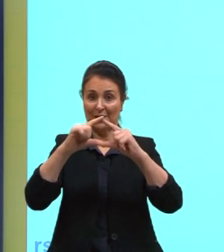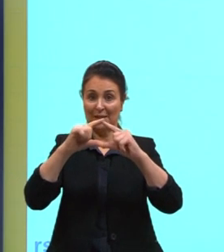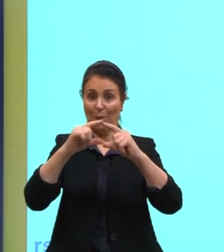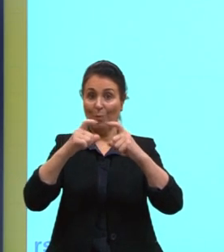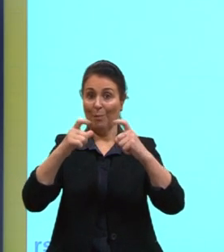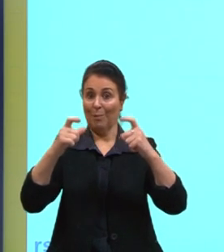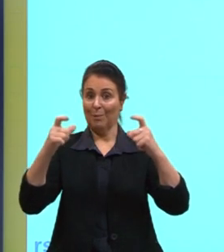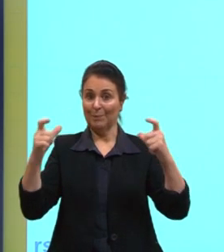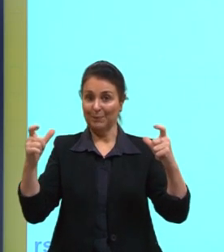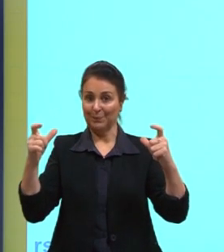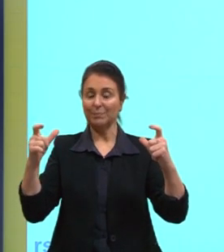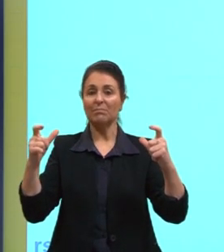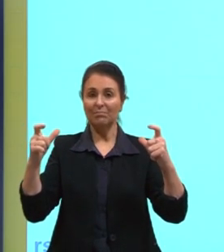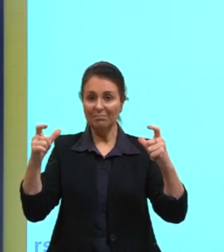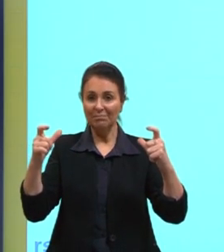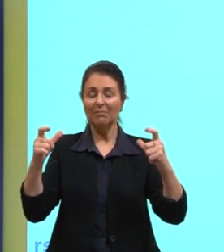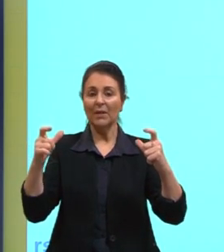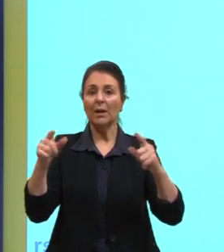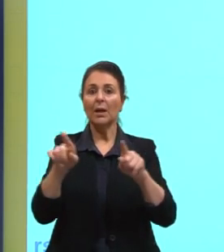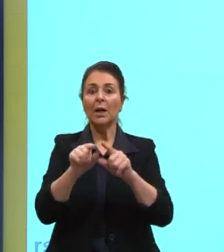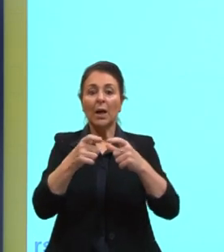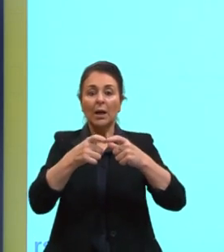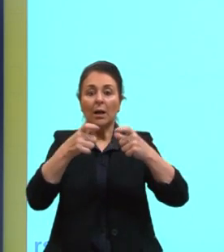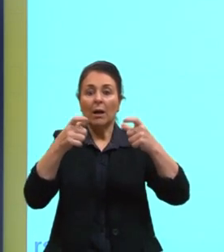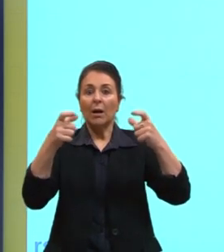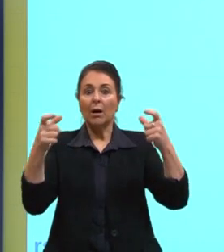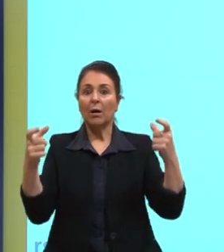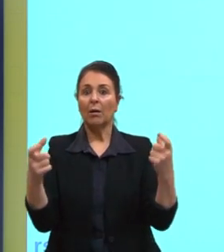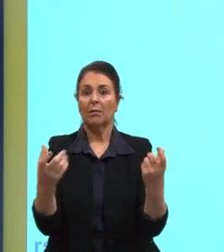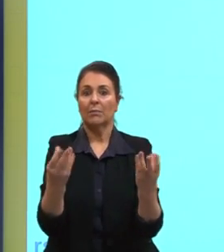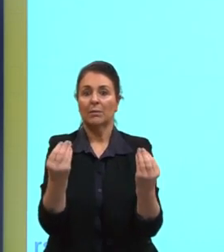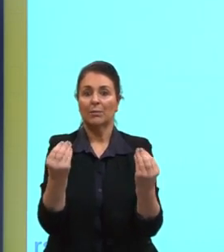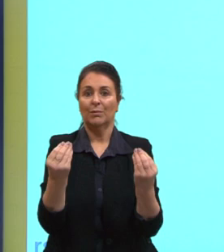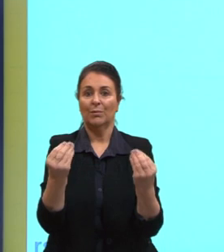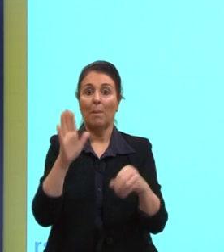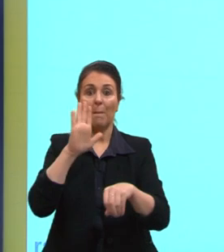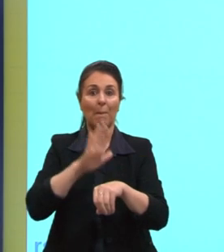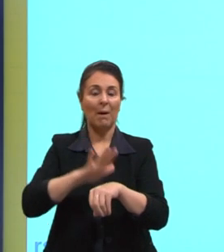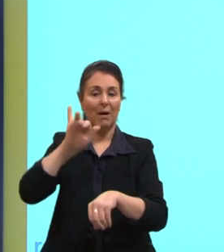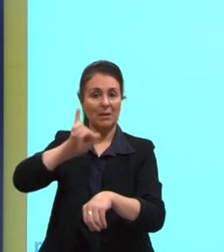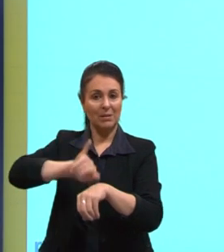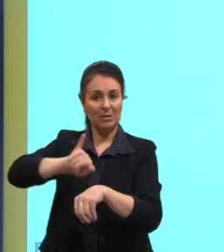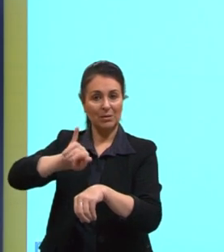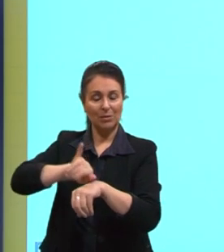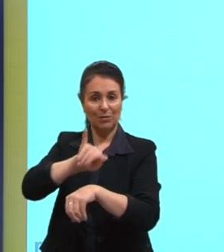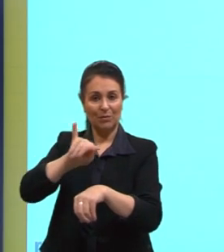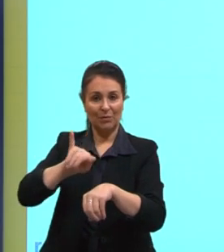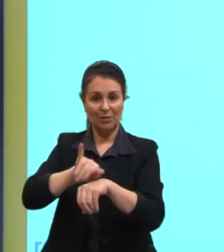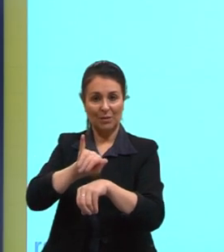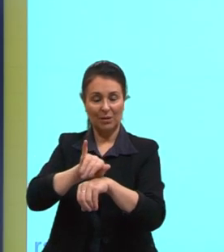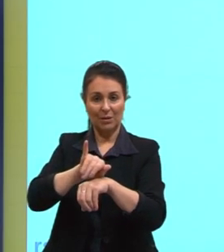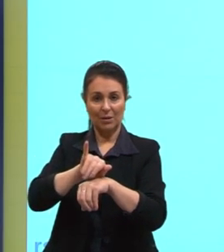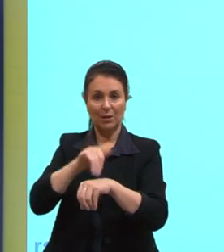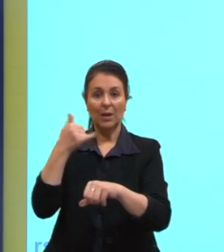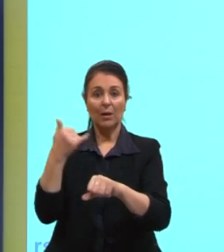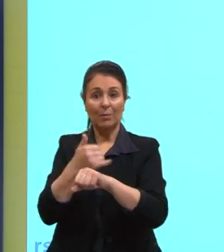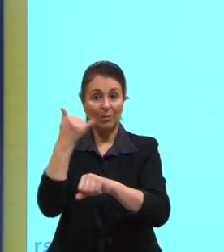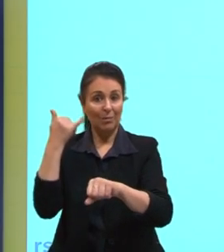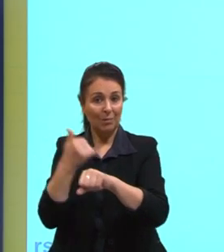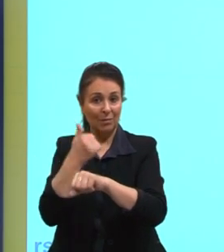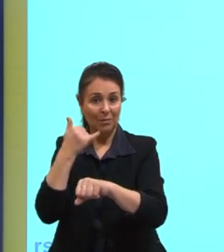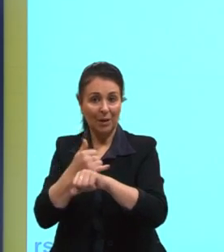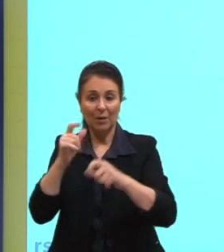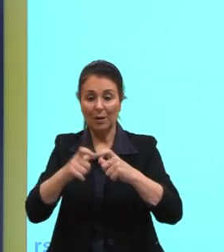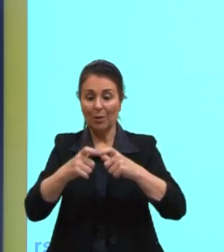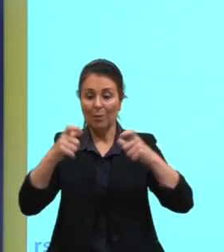ele vai, então, aumentar mais de tamanho do que o ferro. E nesse aumento de tamanho, ele aumentando mais,